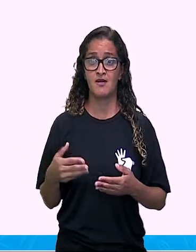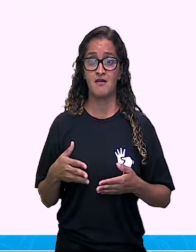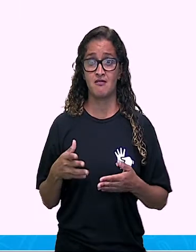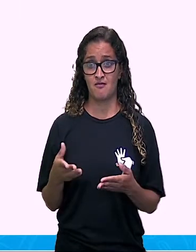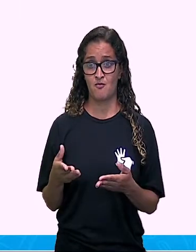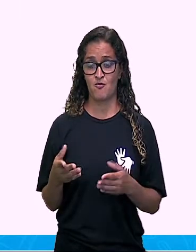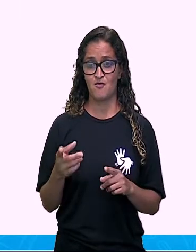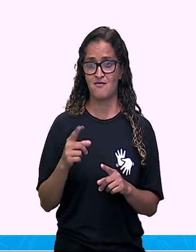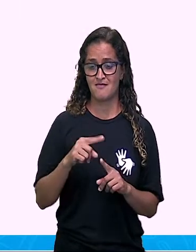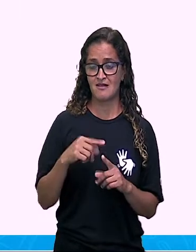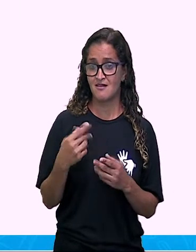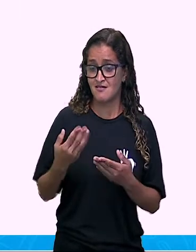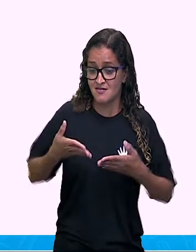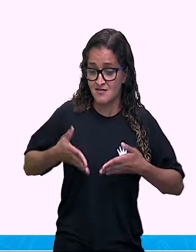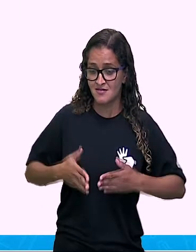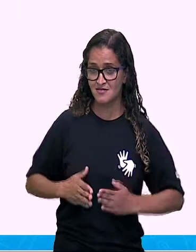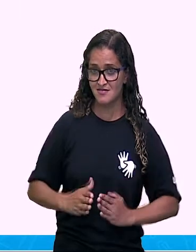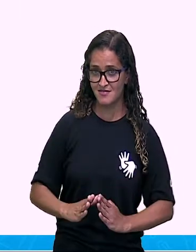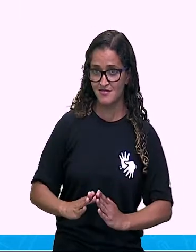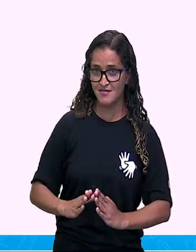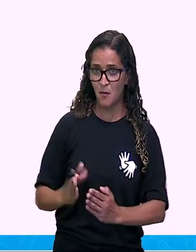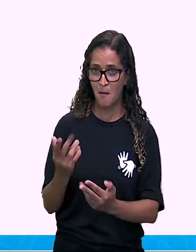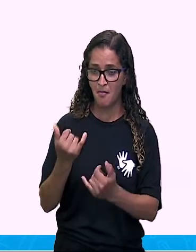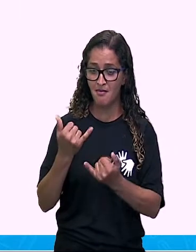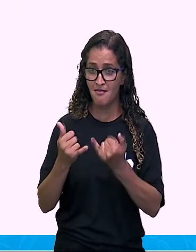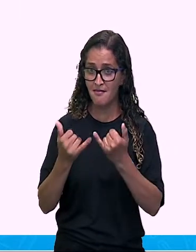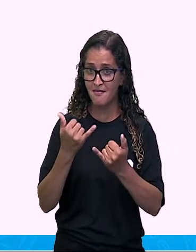seres semelhantes a si.